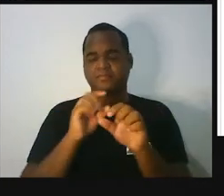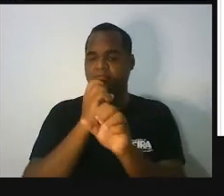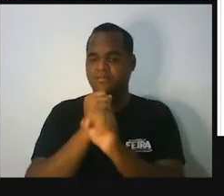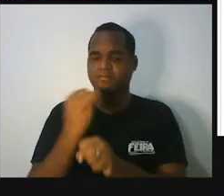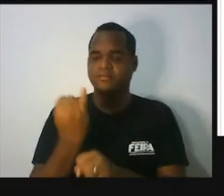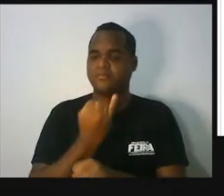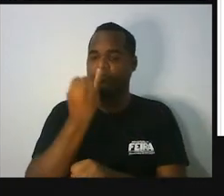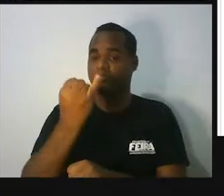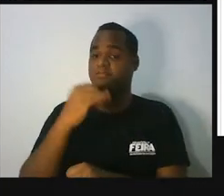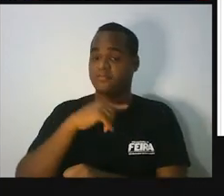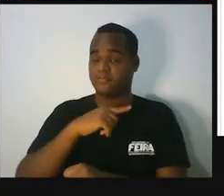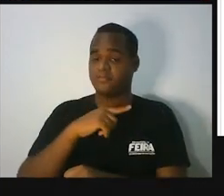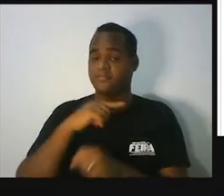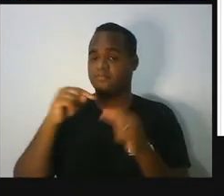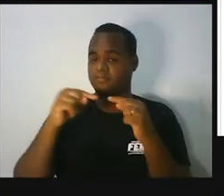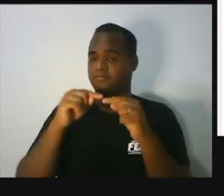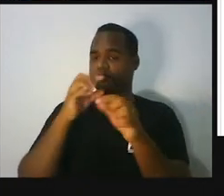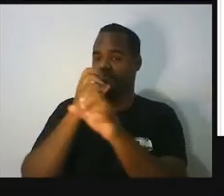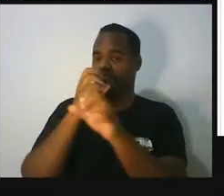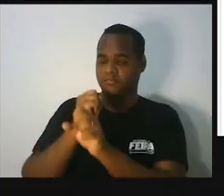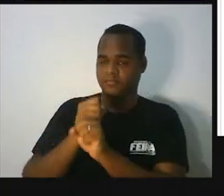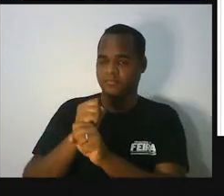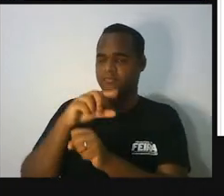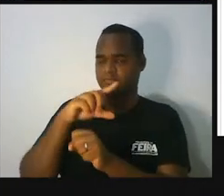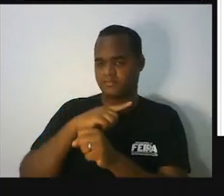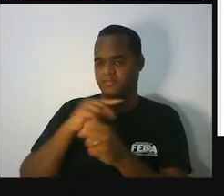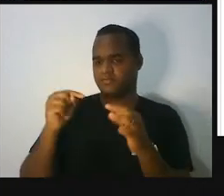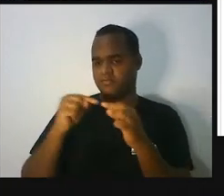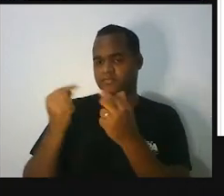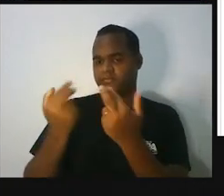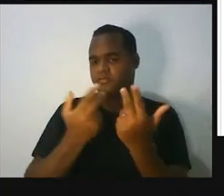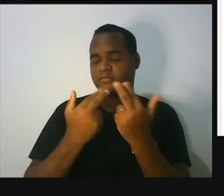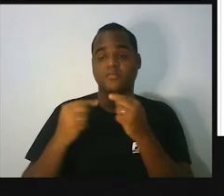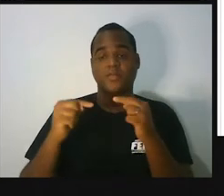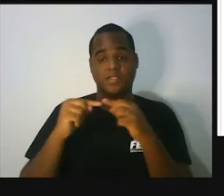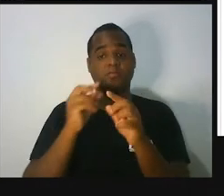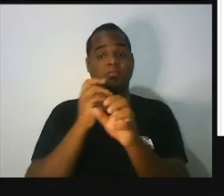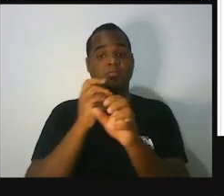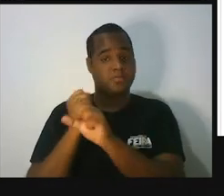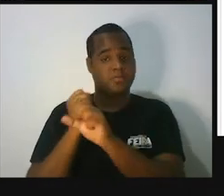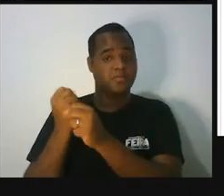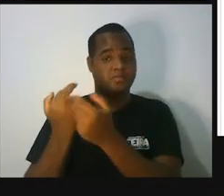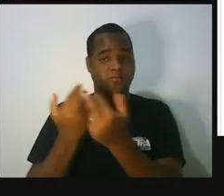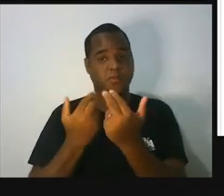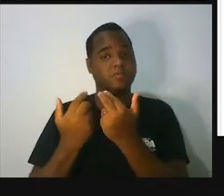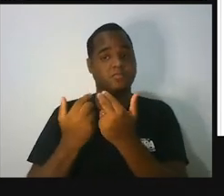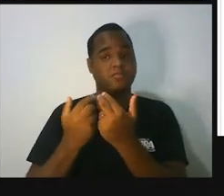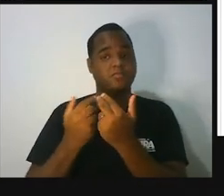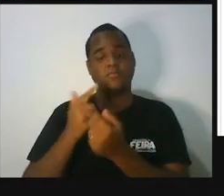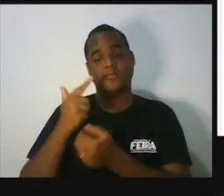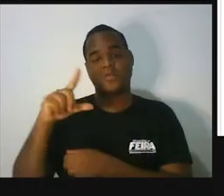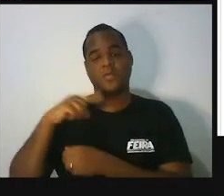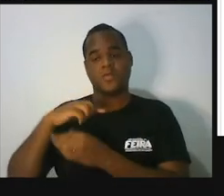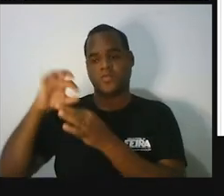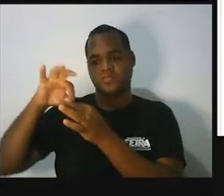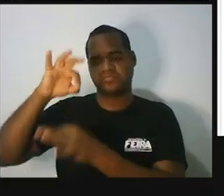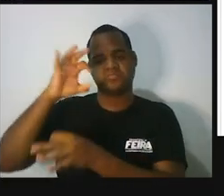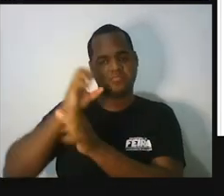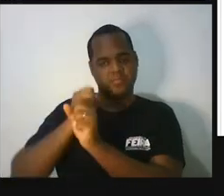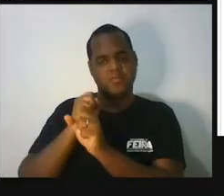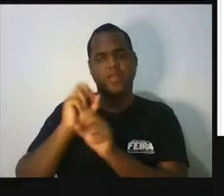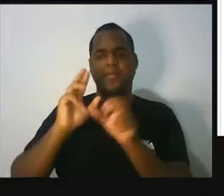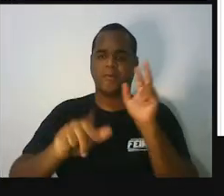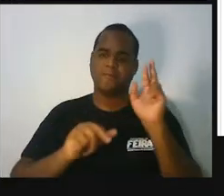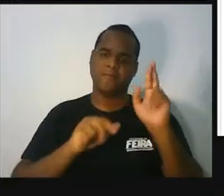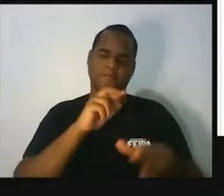tem dois lados com o mesmo tamanho, com a mesma medida, tá? E um lado com uma medida diferente dos